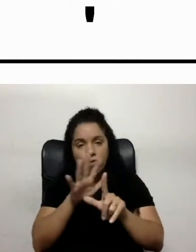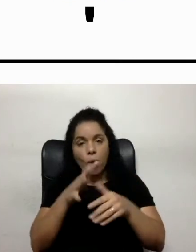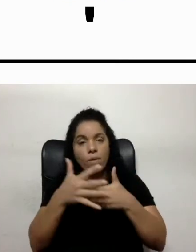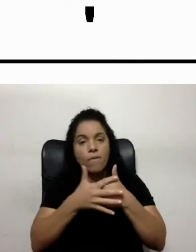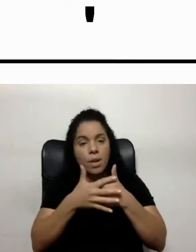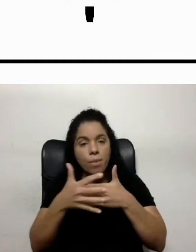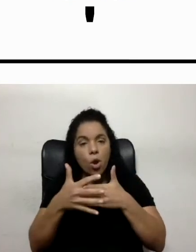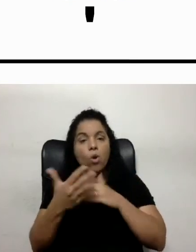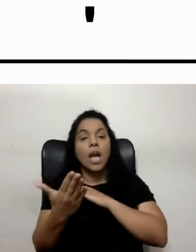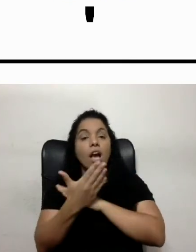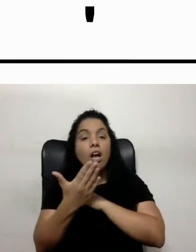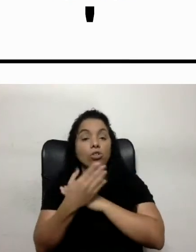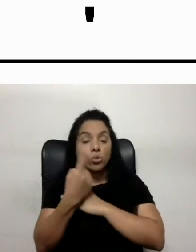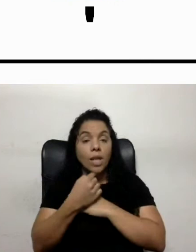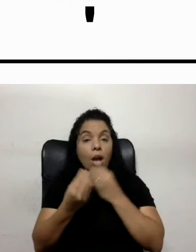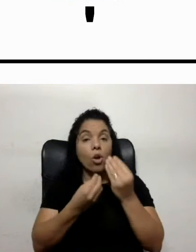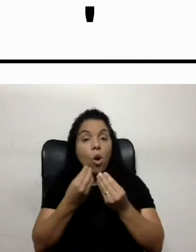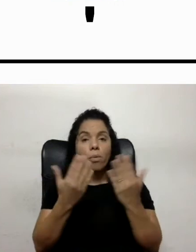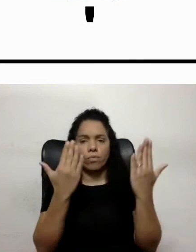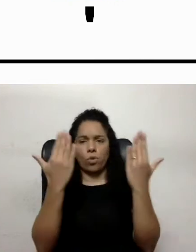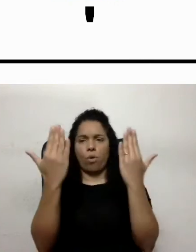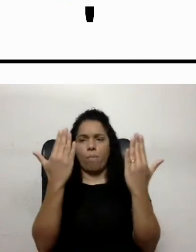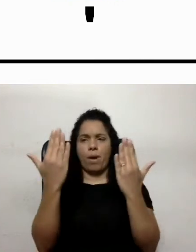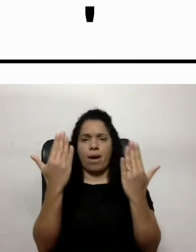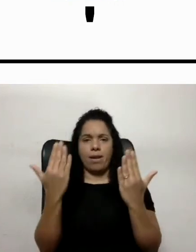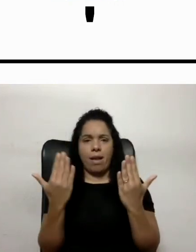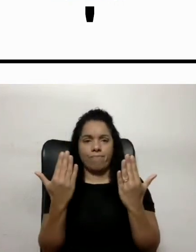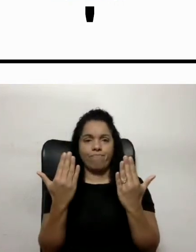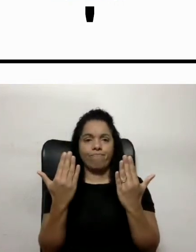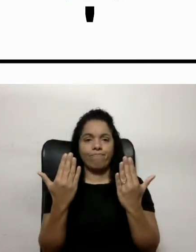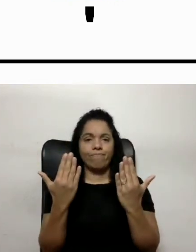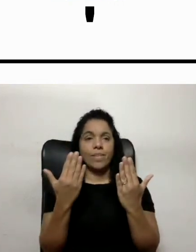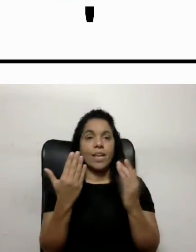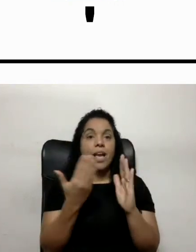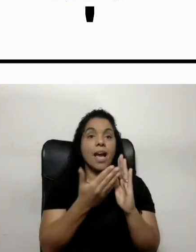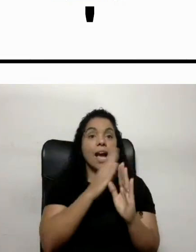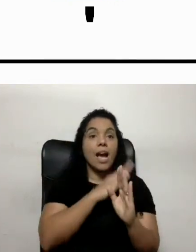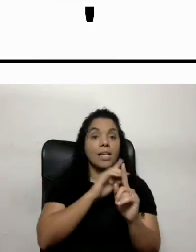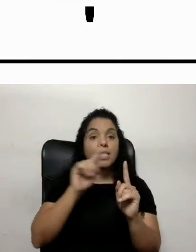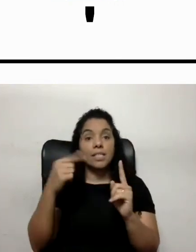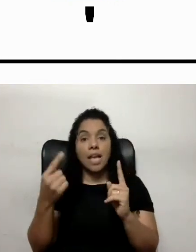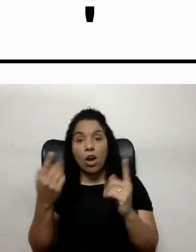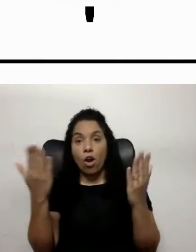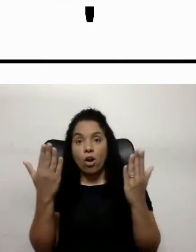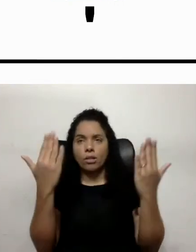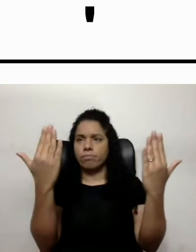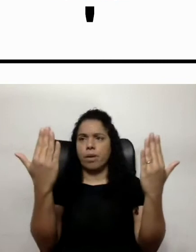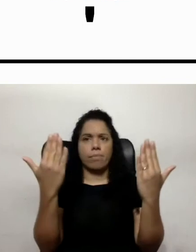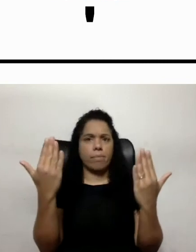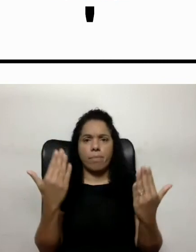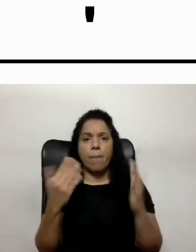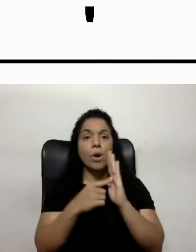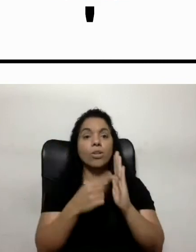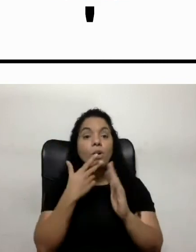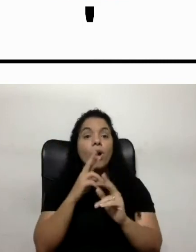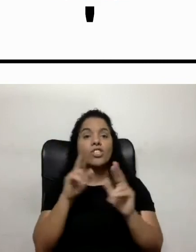ajudar a gente a fazer comparações do que era antes, do que está agora, e vai mostrar a gente a diferença desse